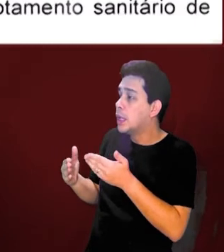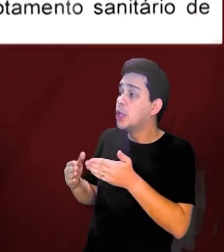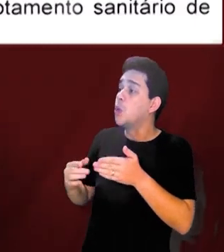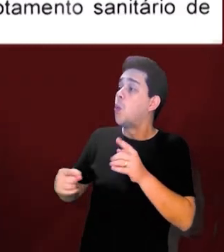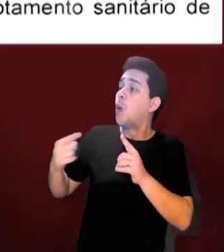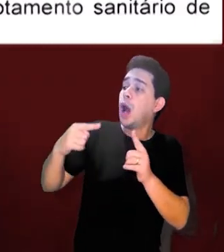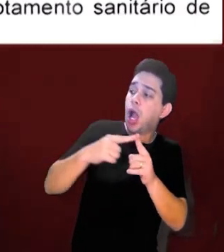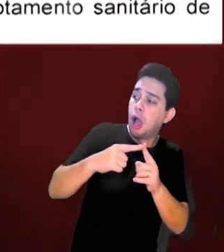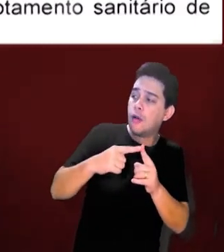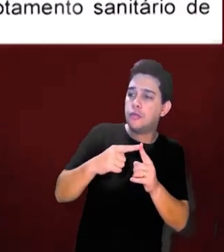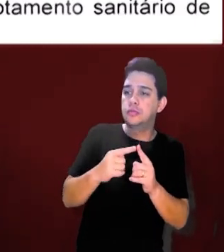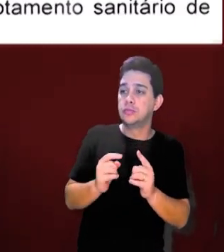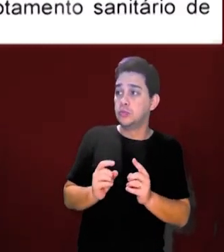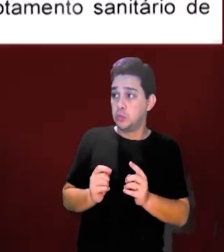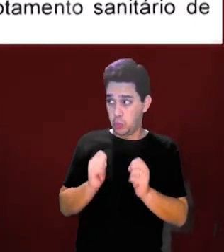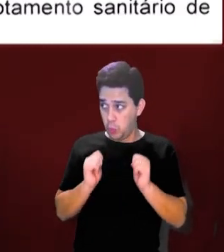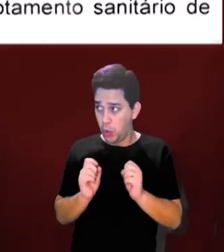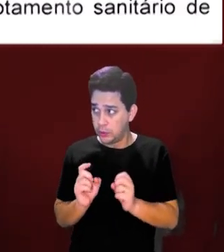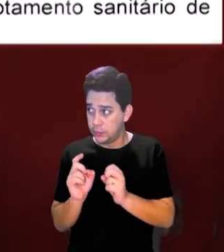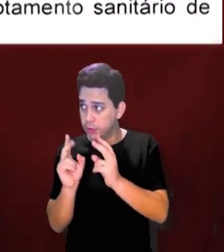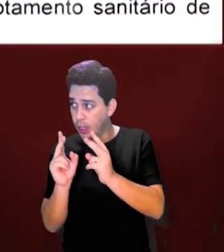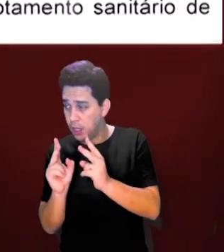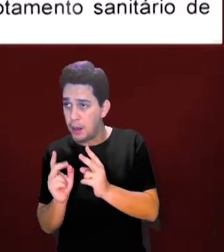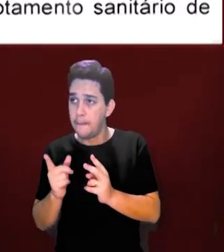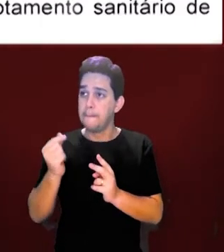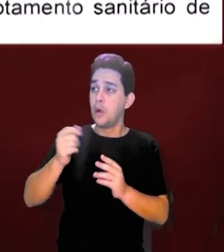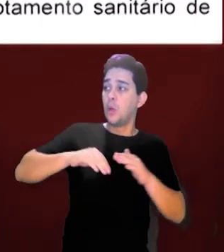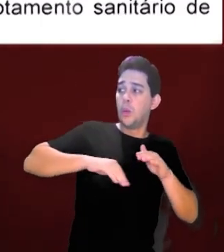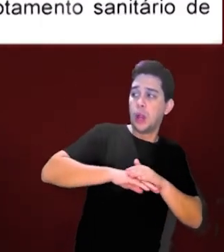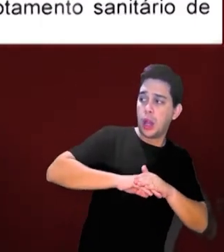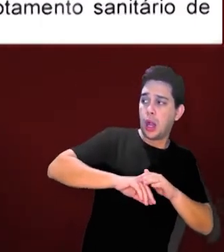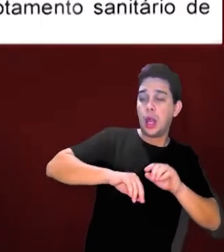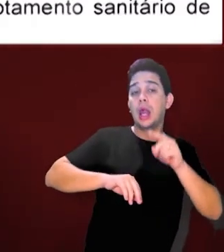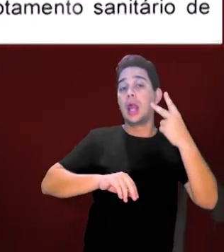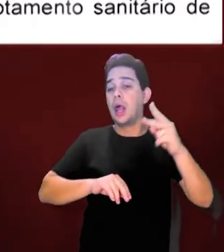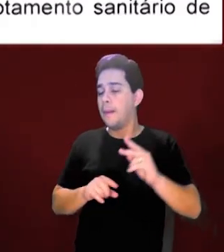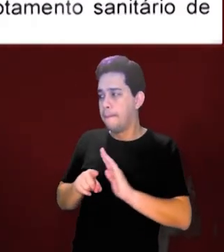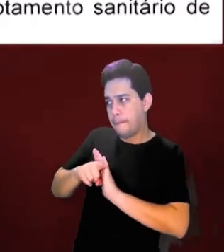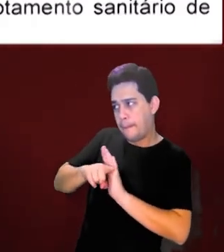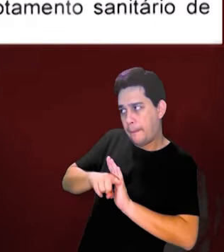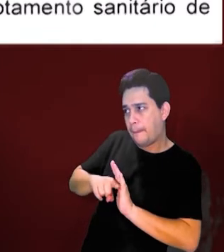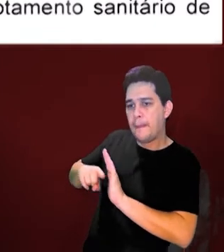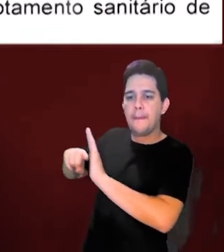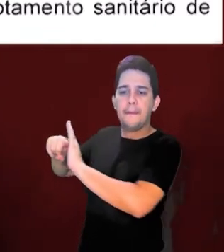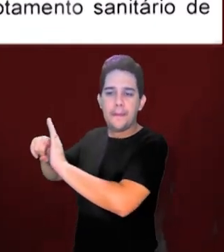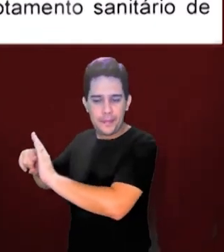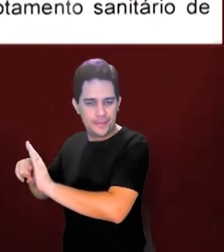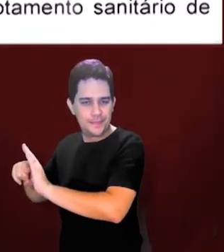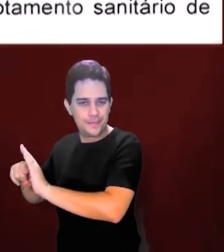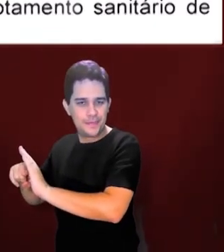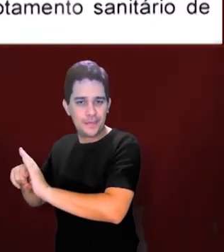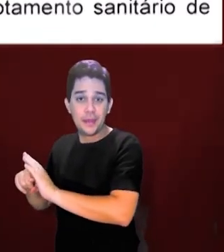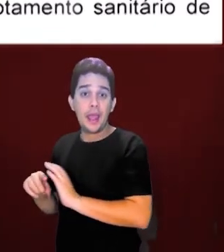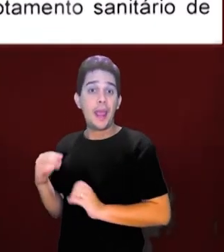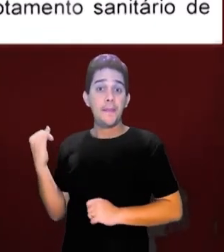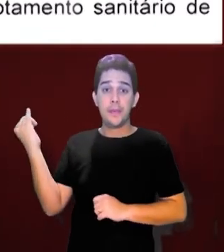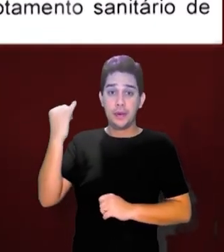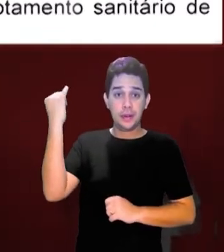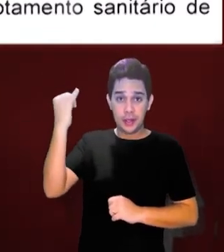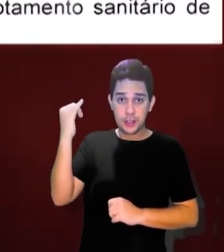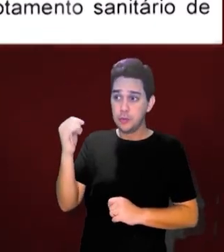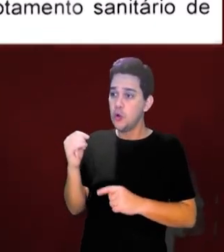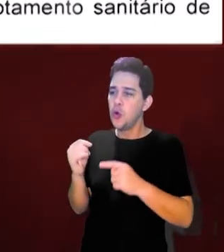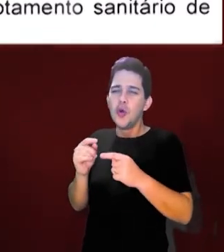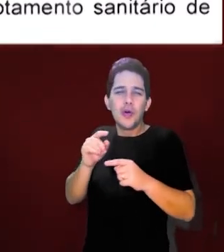que isso tenha tanto uma segurança para o fiscalizado, para o gestor da verba pública, quanto para a sociedade que vai